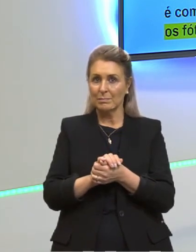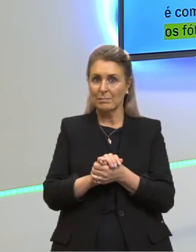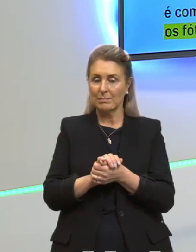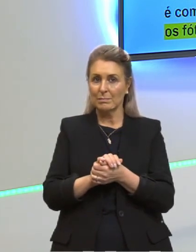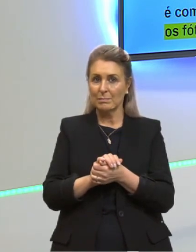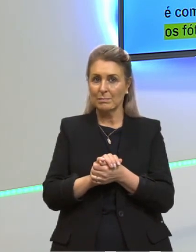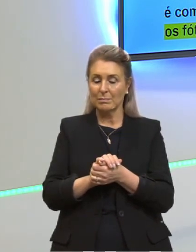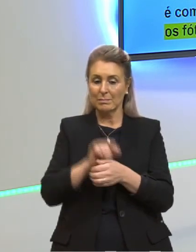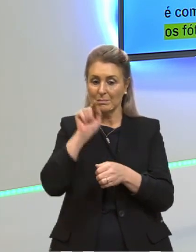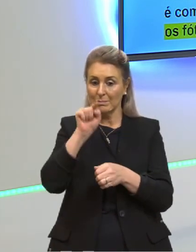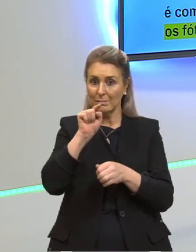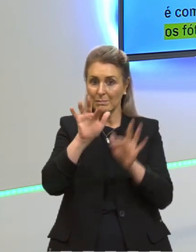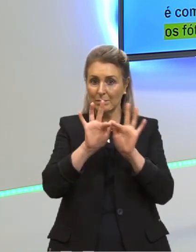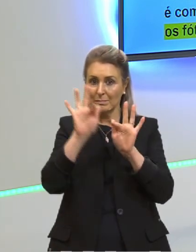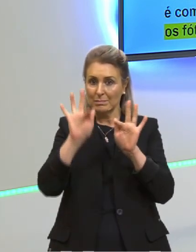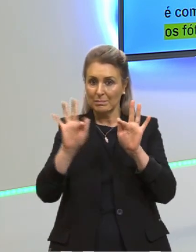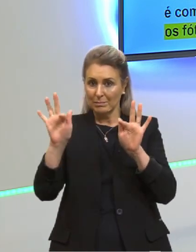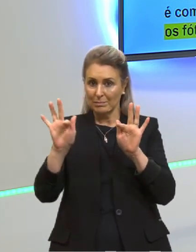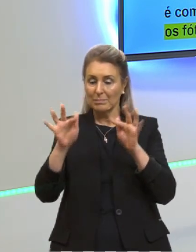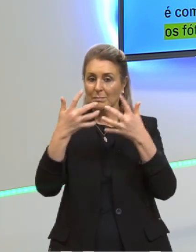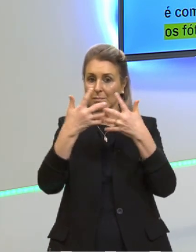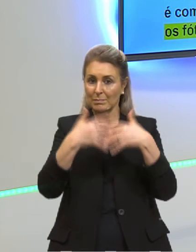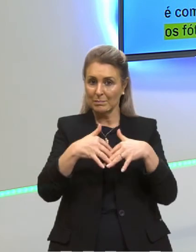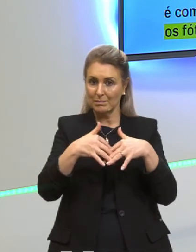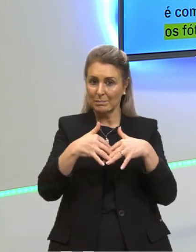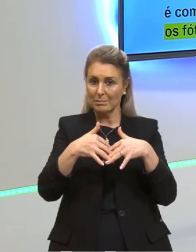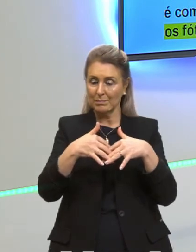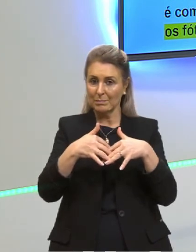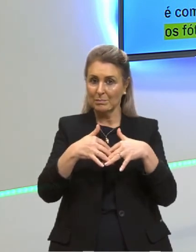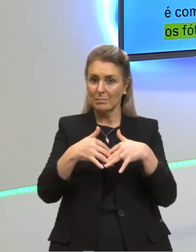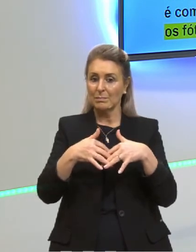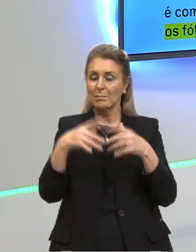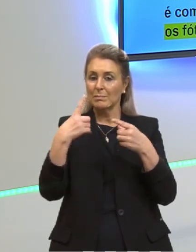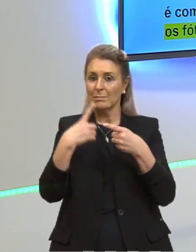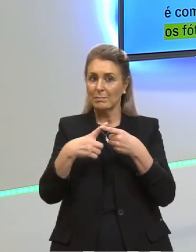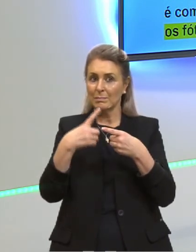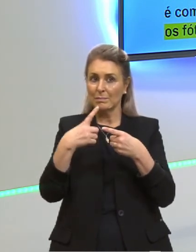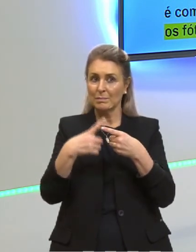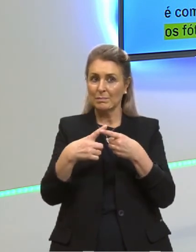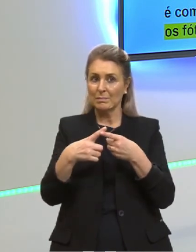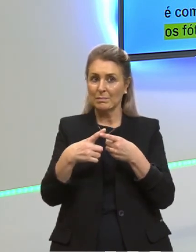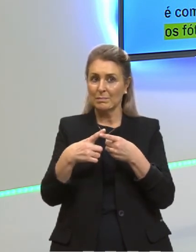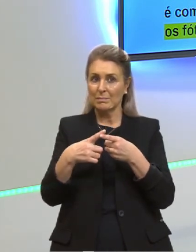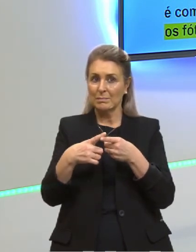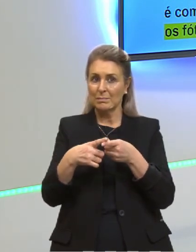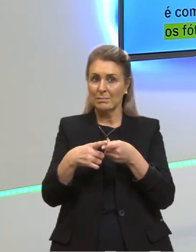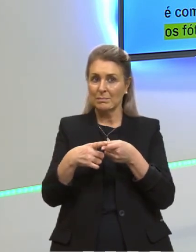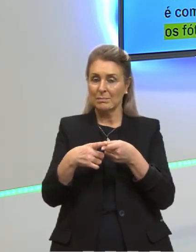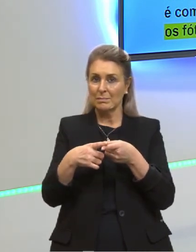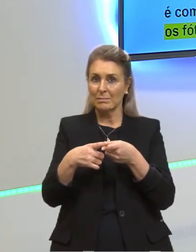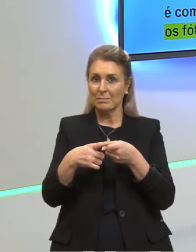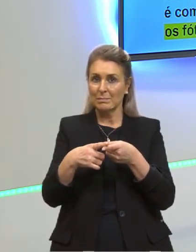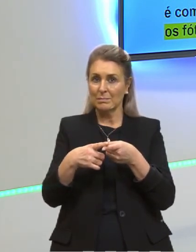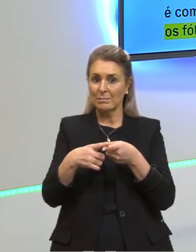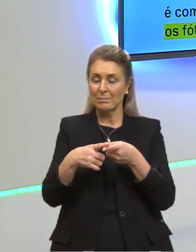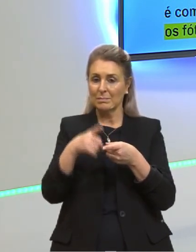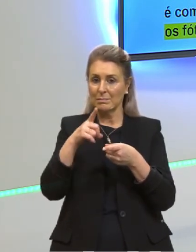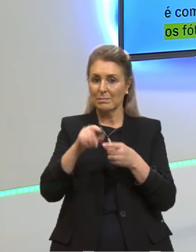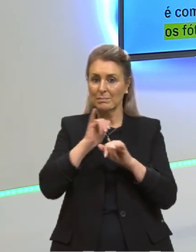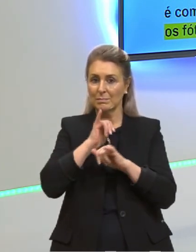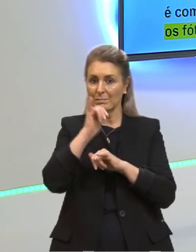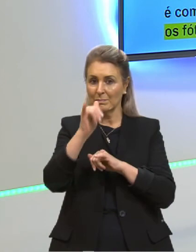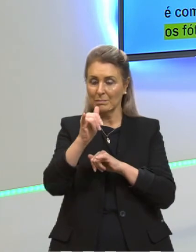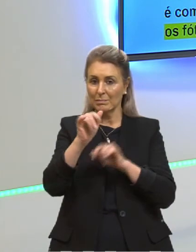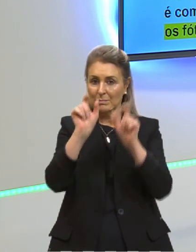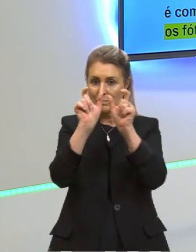naquela frequência que vai funcionar essa ejeção. simplesmente porque ele diz que